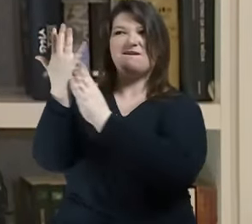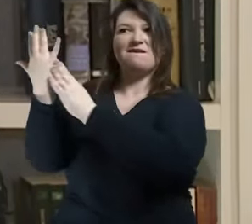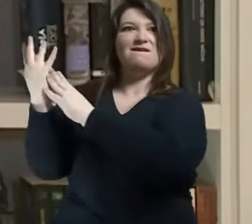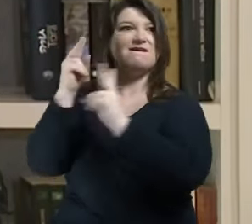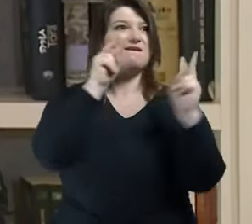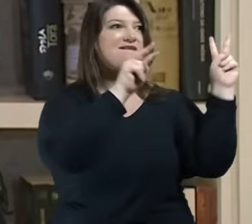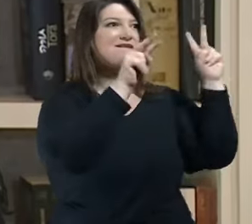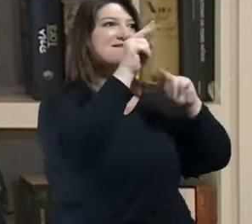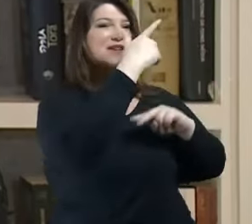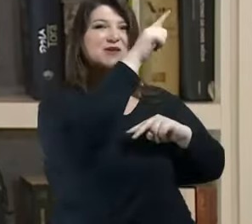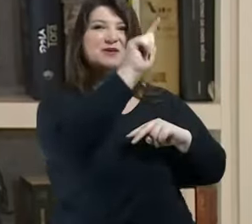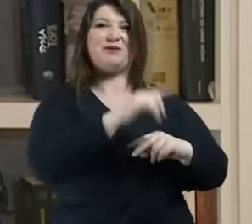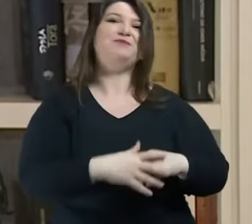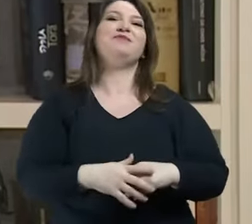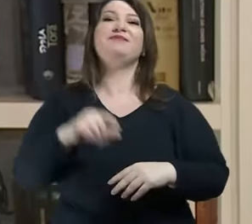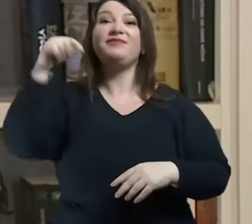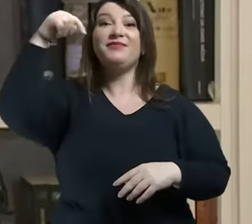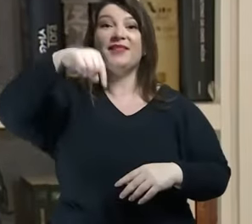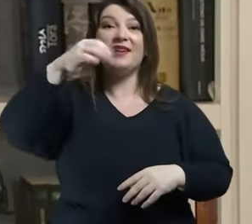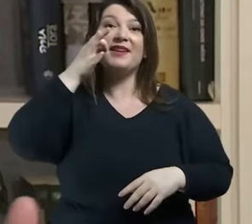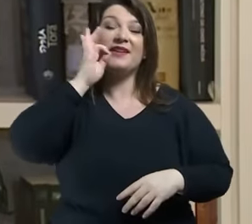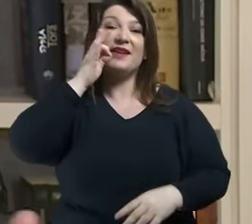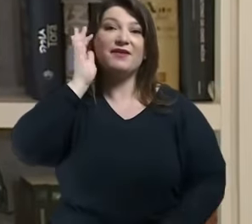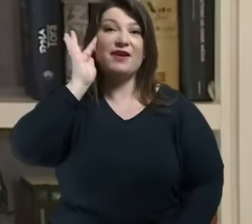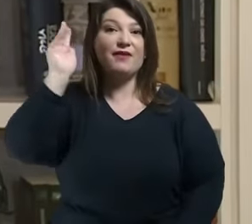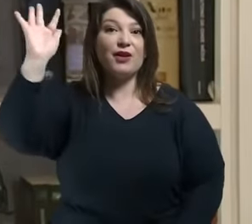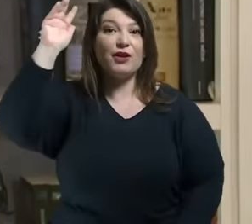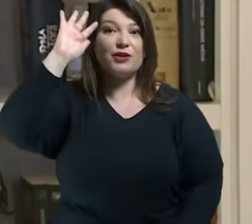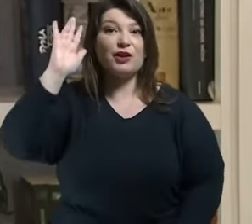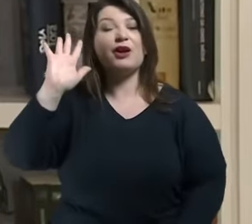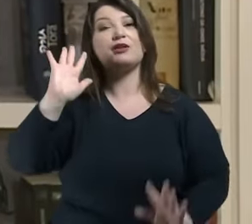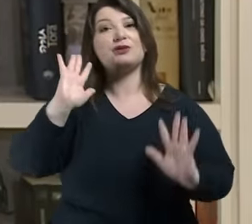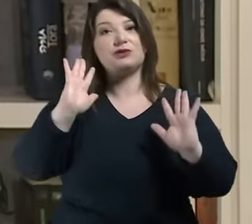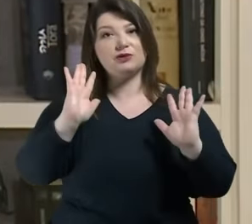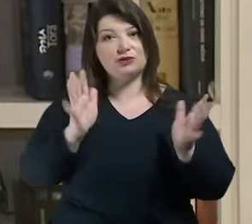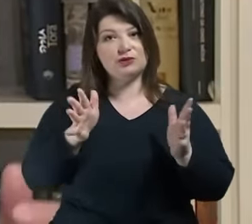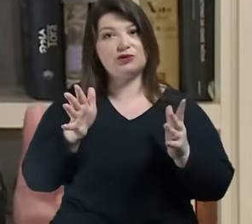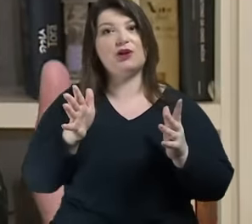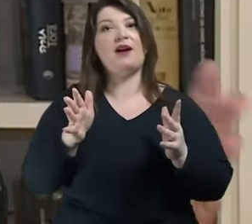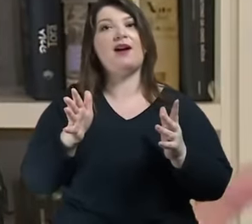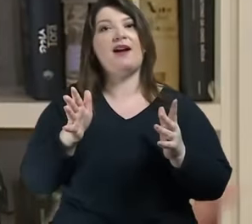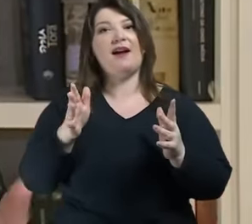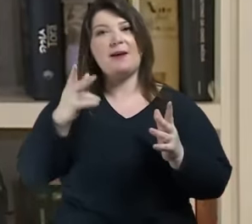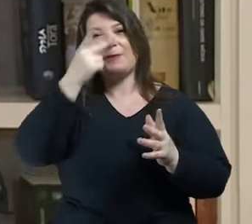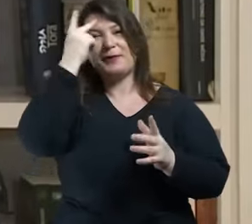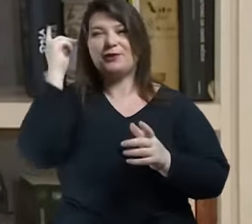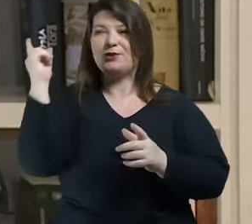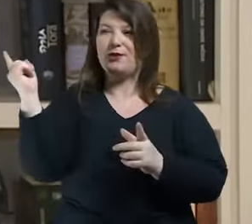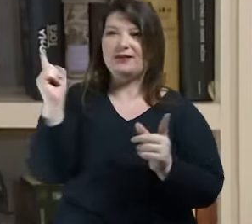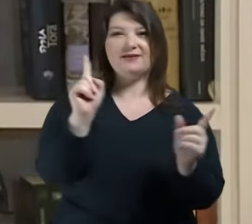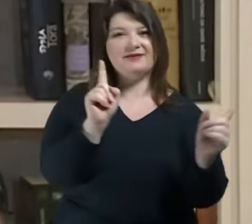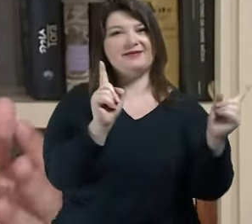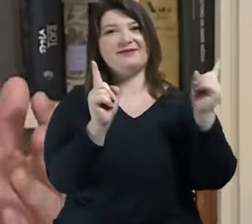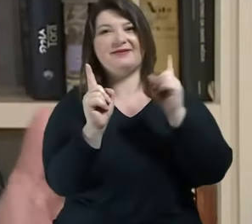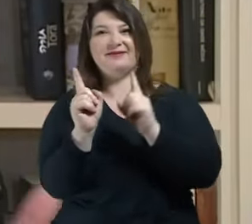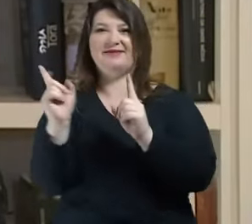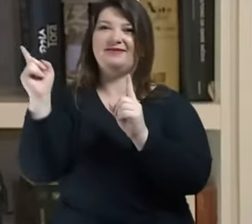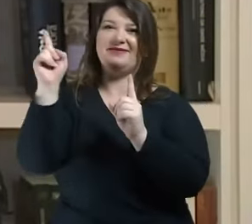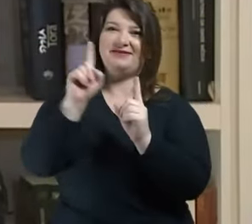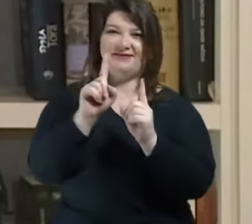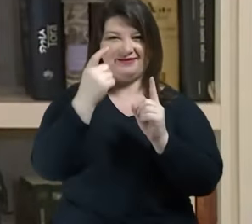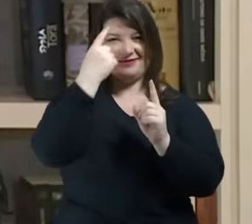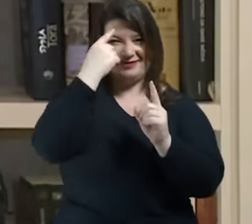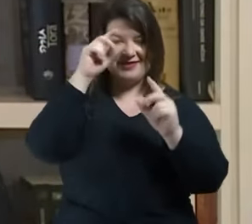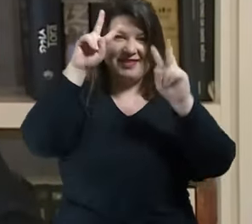gente tão boa como citei no início eles nos trouxeram reflexões que foram do racismo à violência da